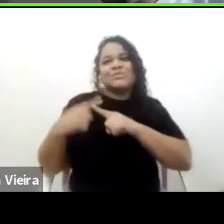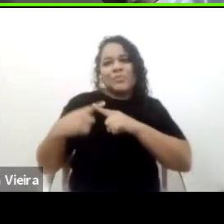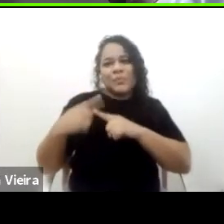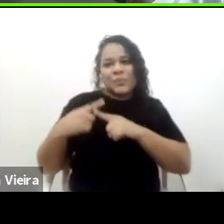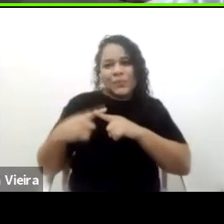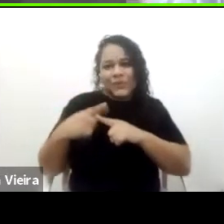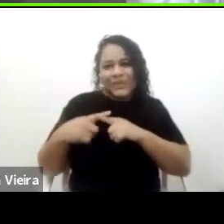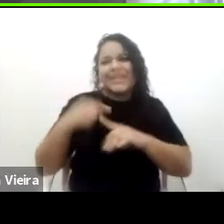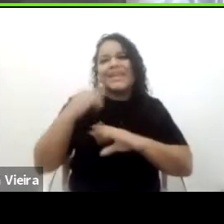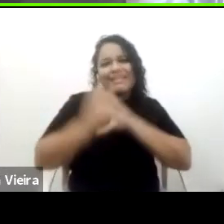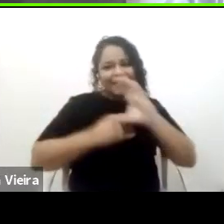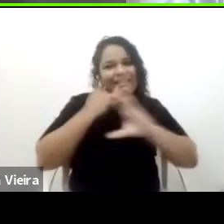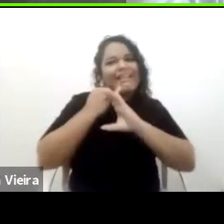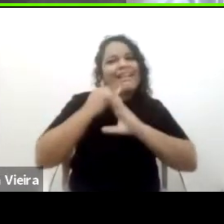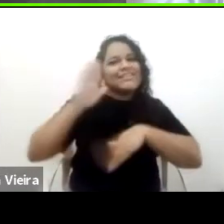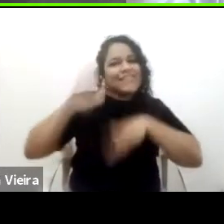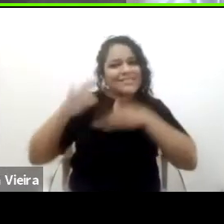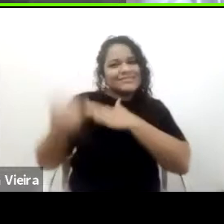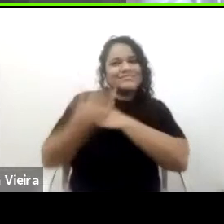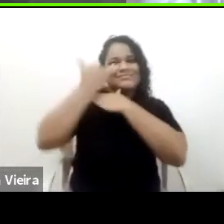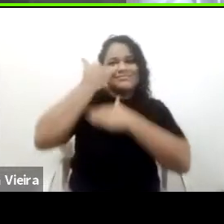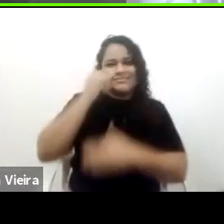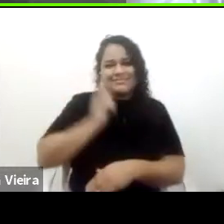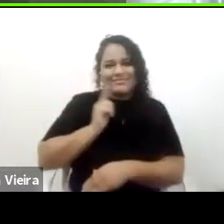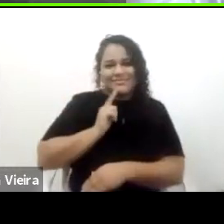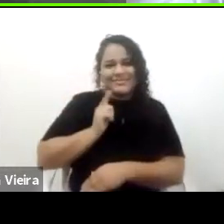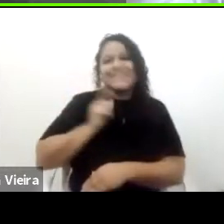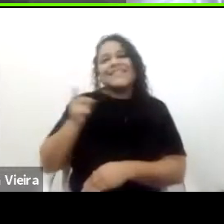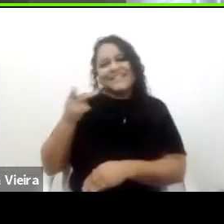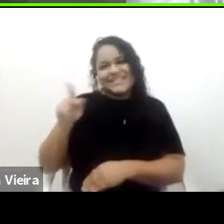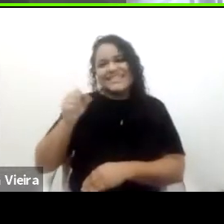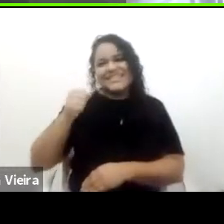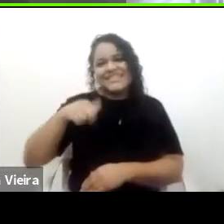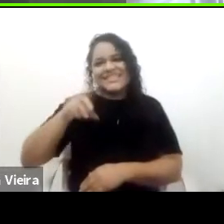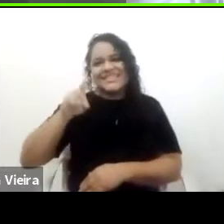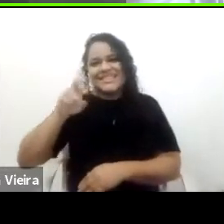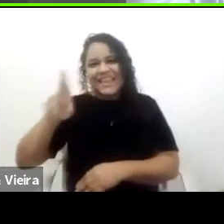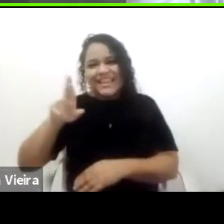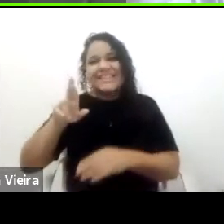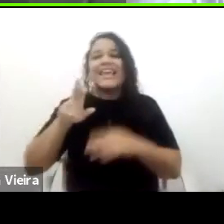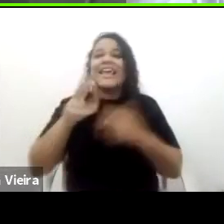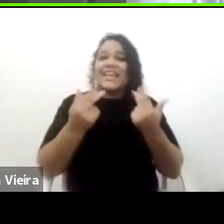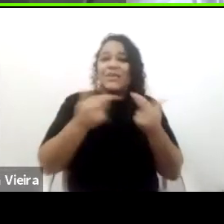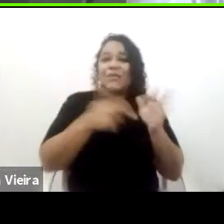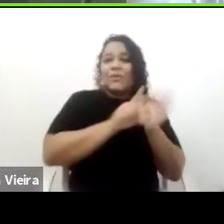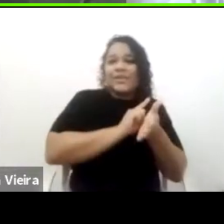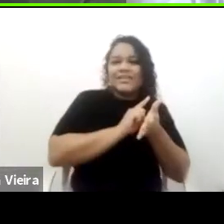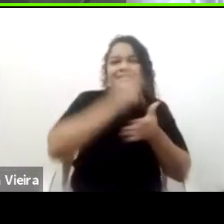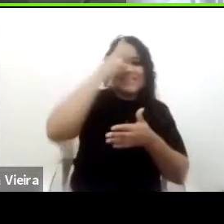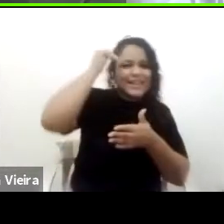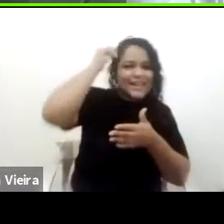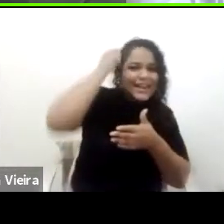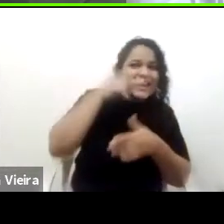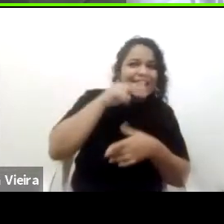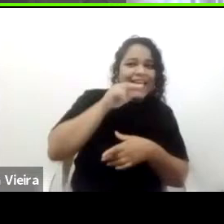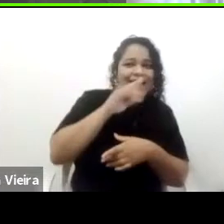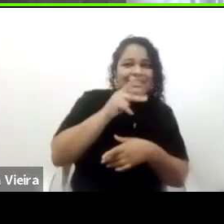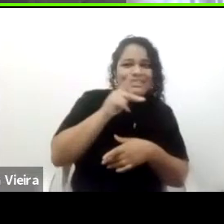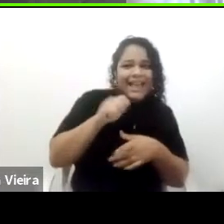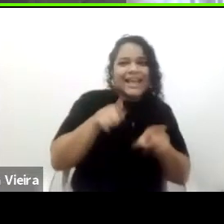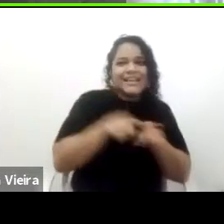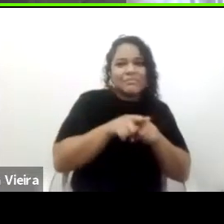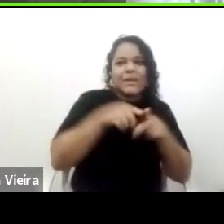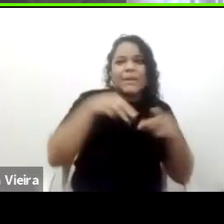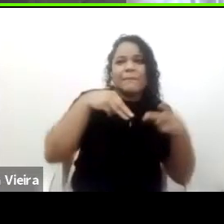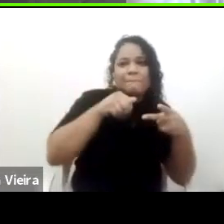trai. O Sander avisou que caiu assim como a Natália e a Maiara, há pouco caíram